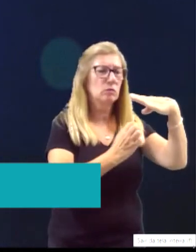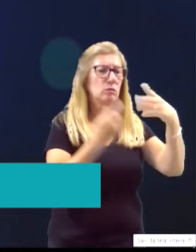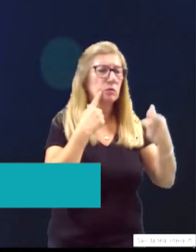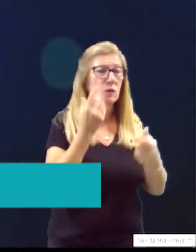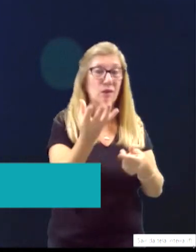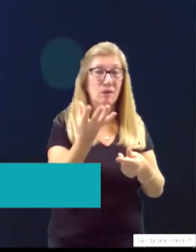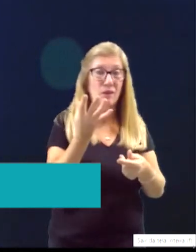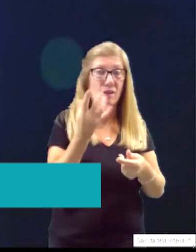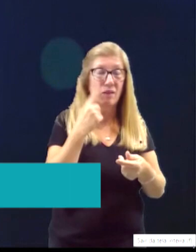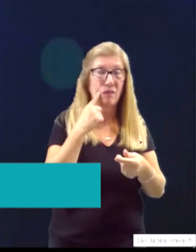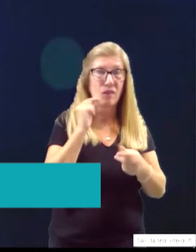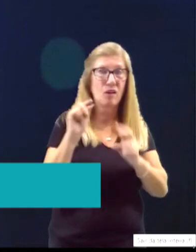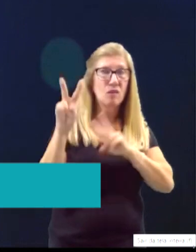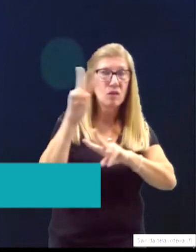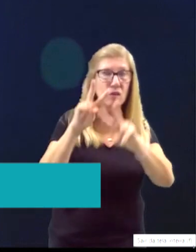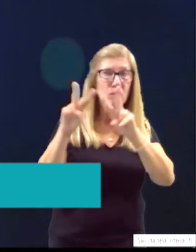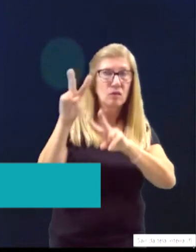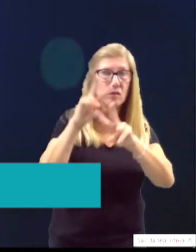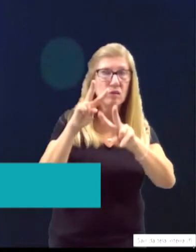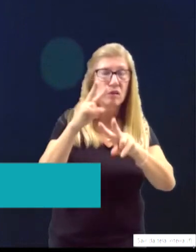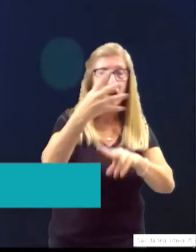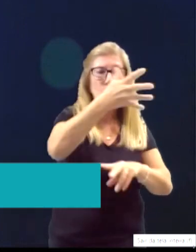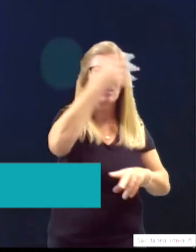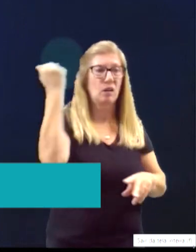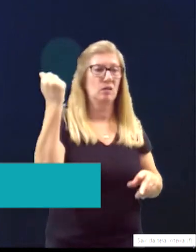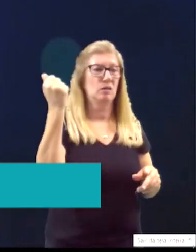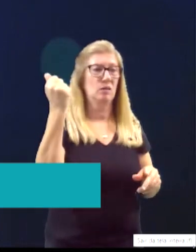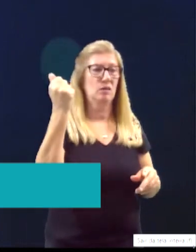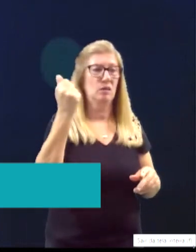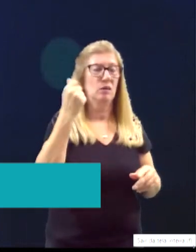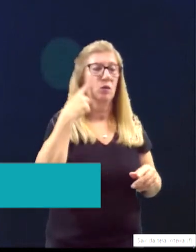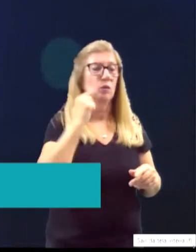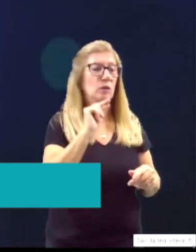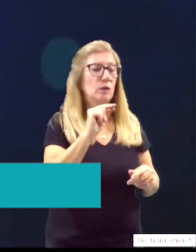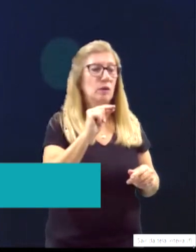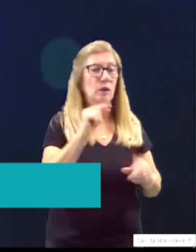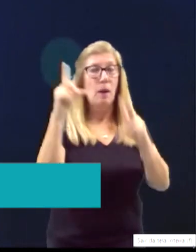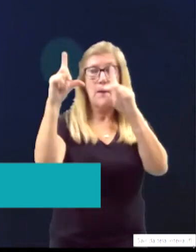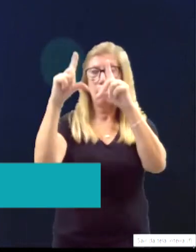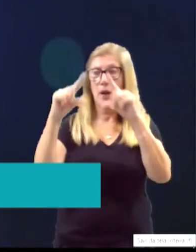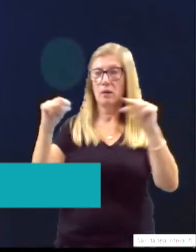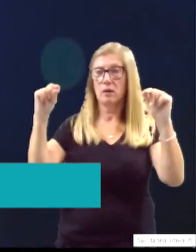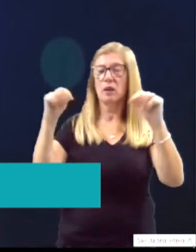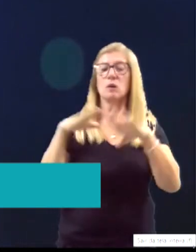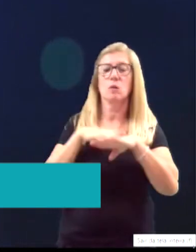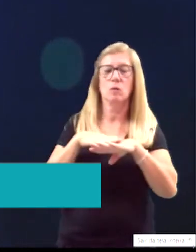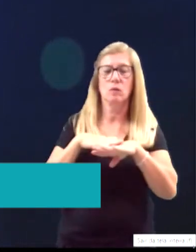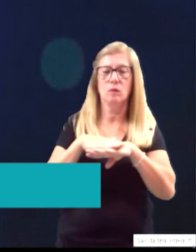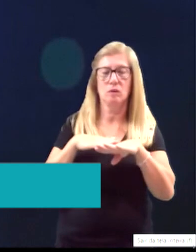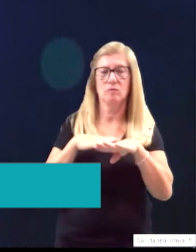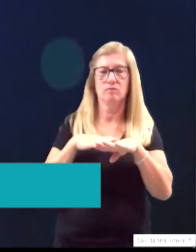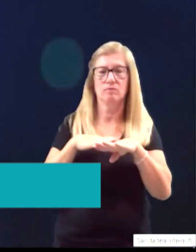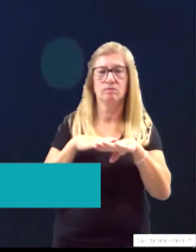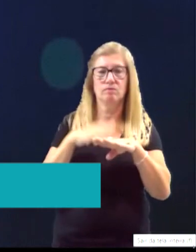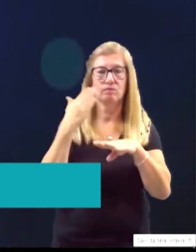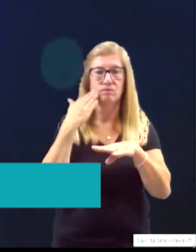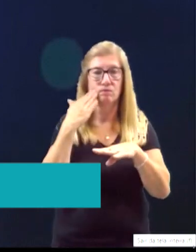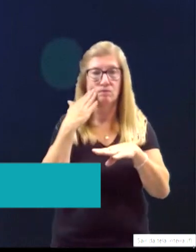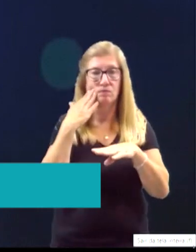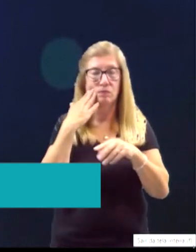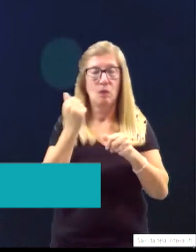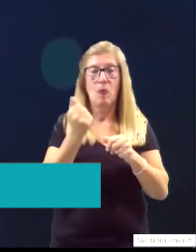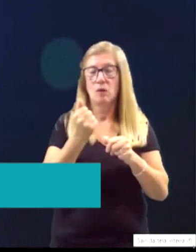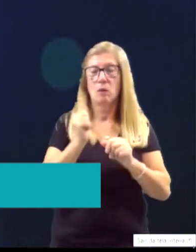previsibilidade, esquece-se que muitas decisões que são tomadas em Brasília, quando não são tomadas à luz de um bom